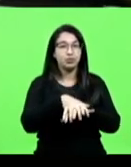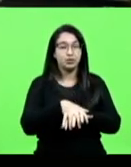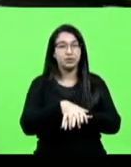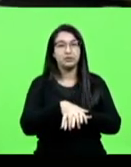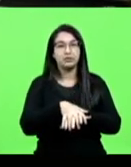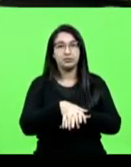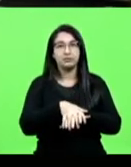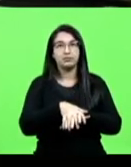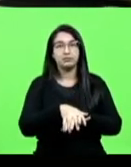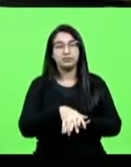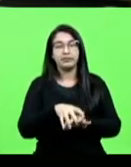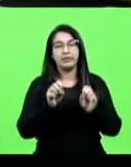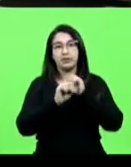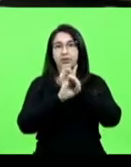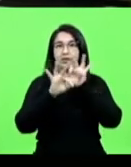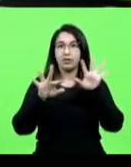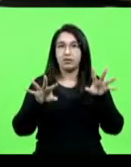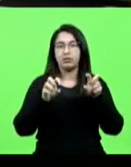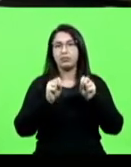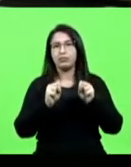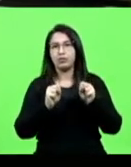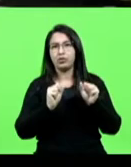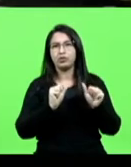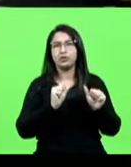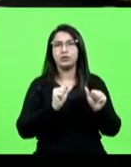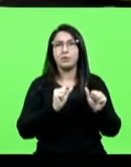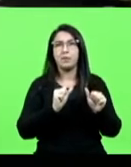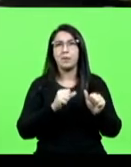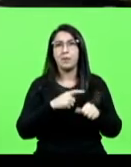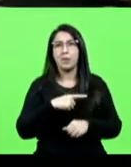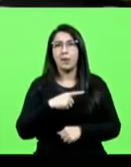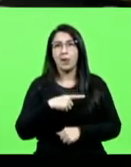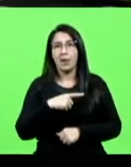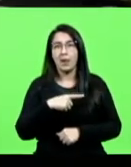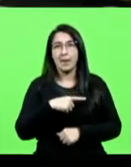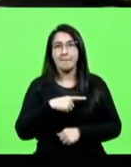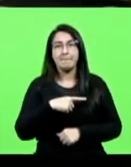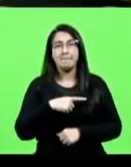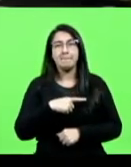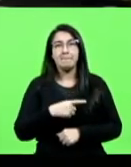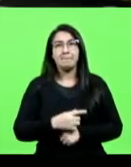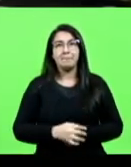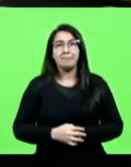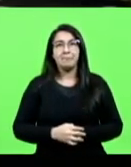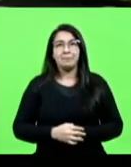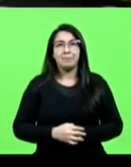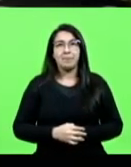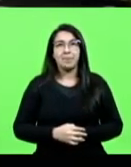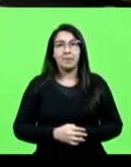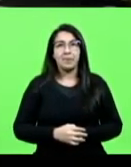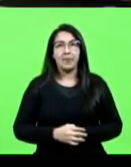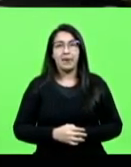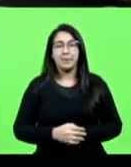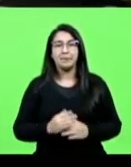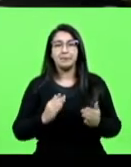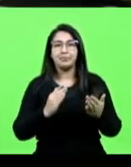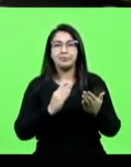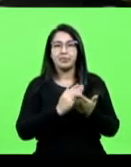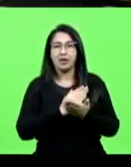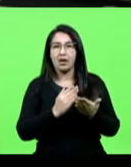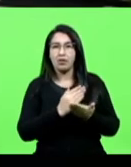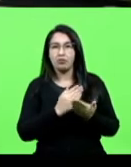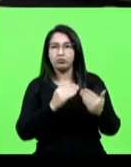lógico, de alguma contestação em algum momento,